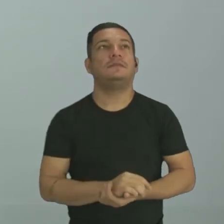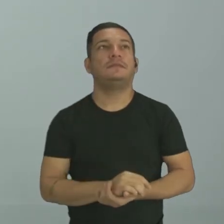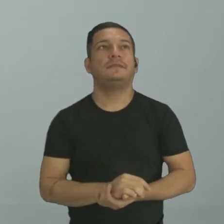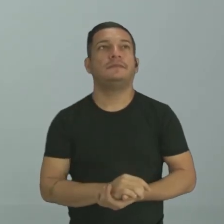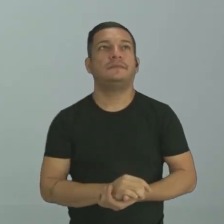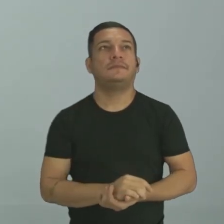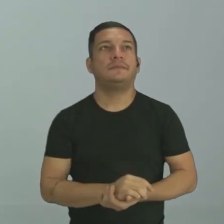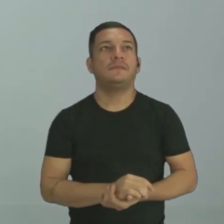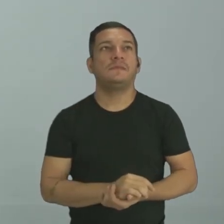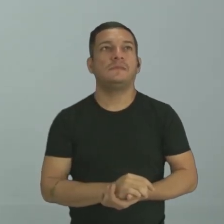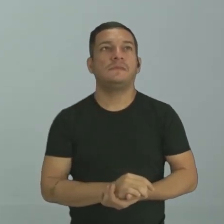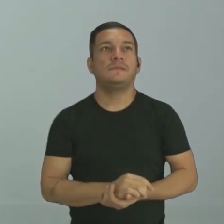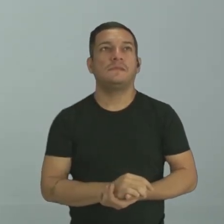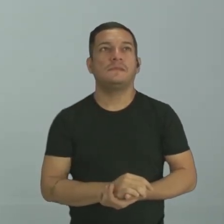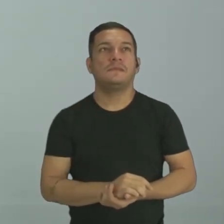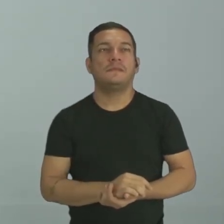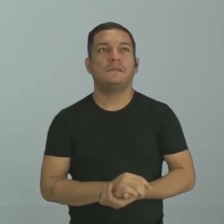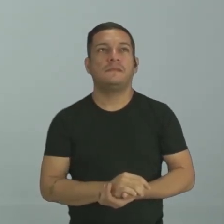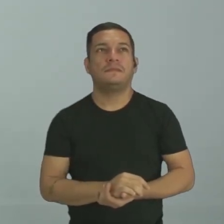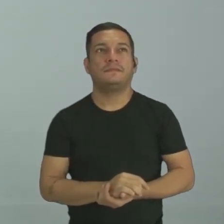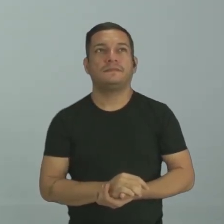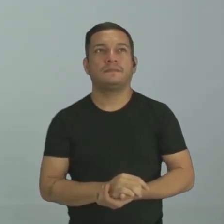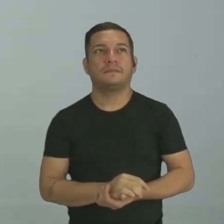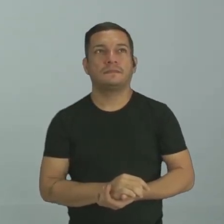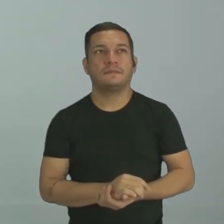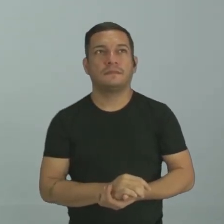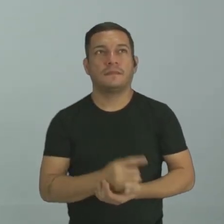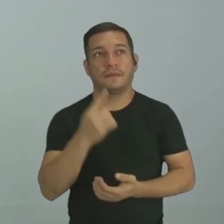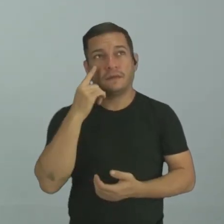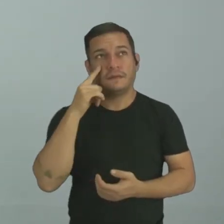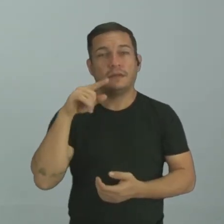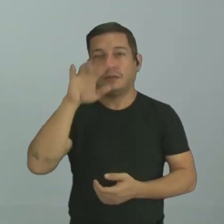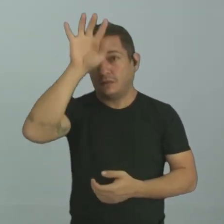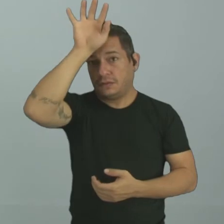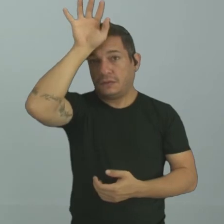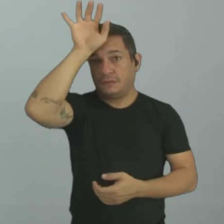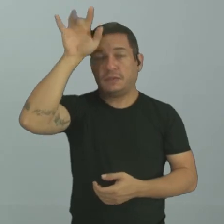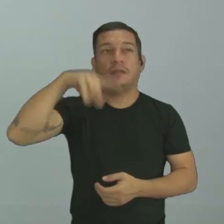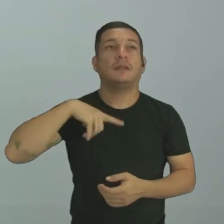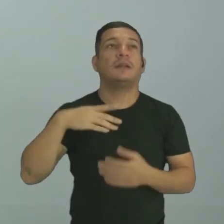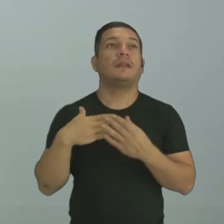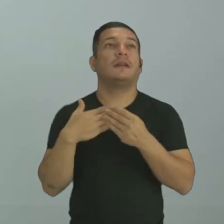Observe aqui comigo. Tá vendo aqui, ó? O cebolinha tá carregando o quê?